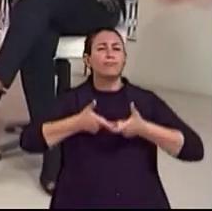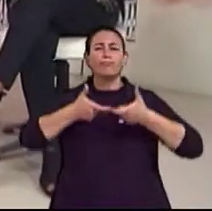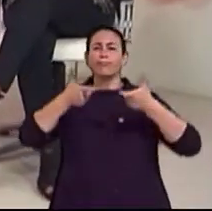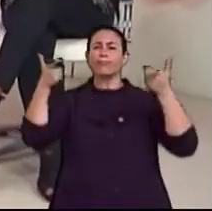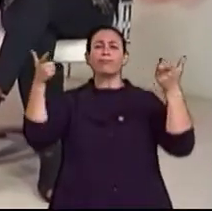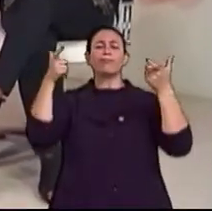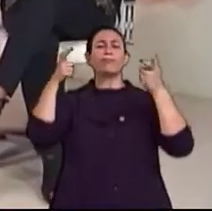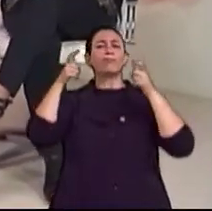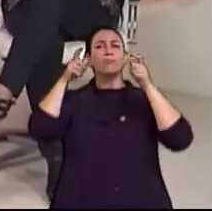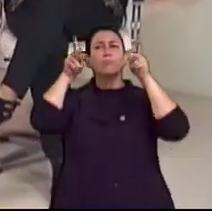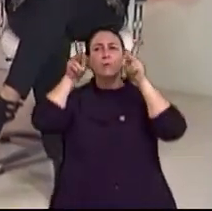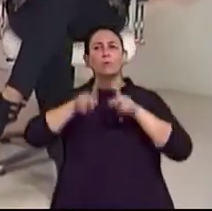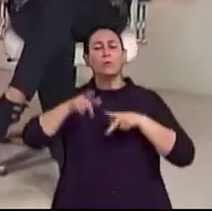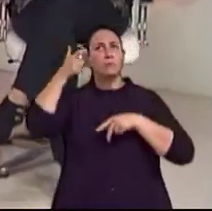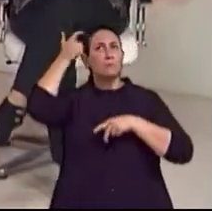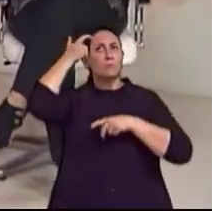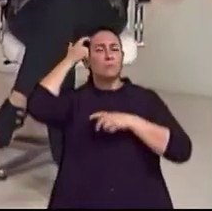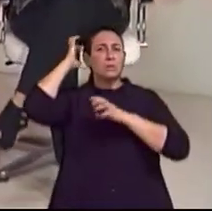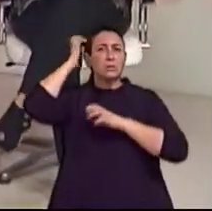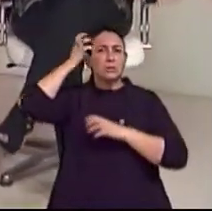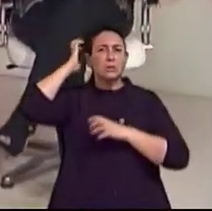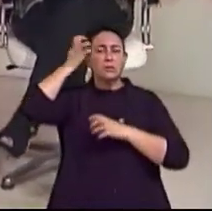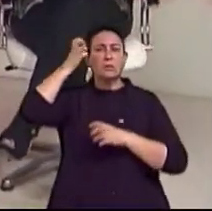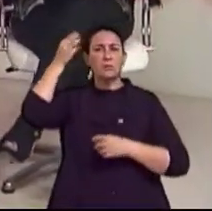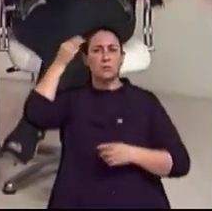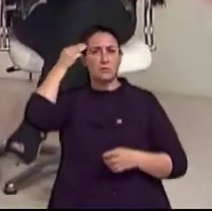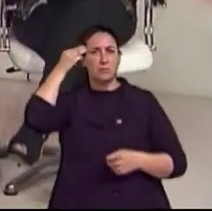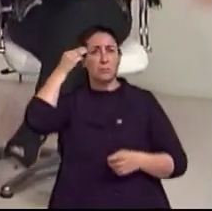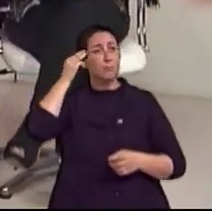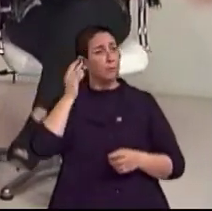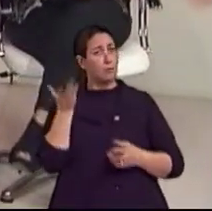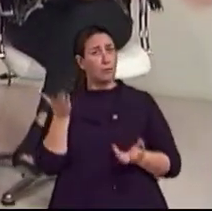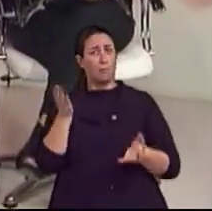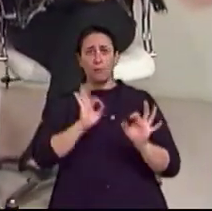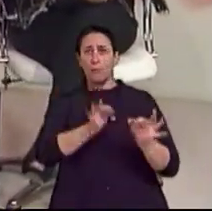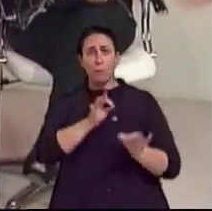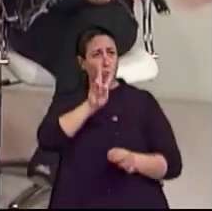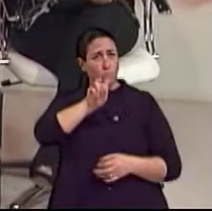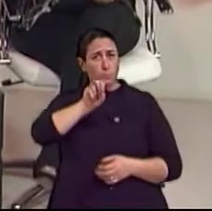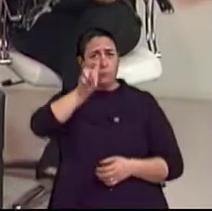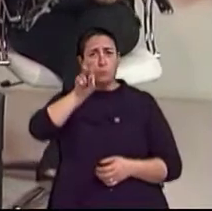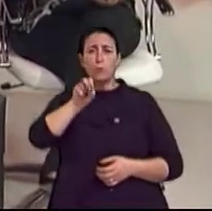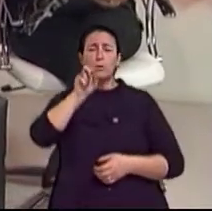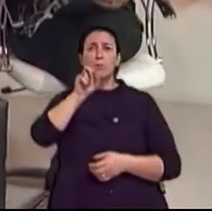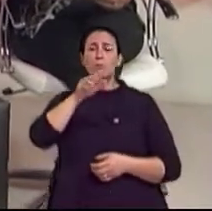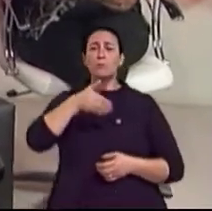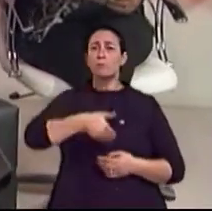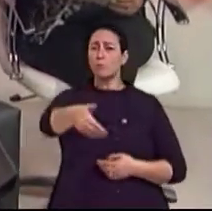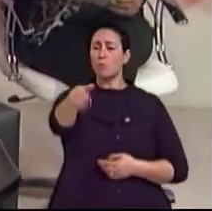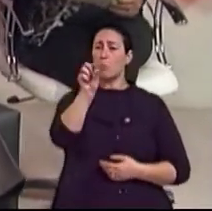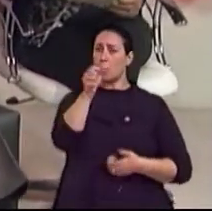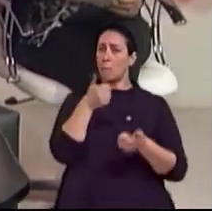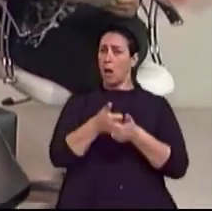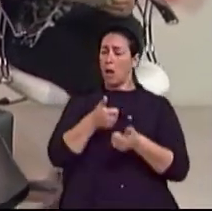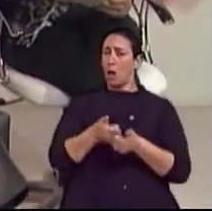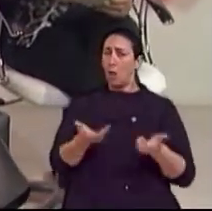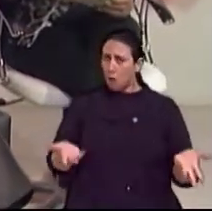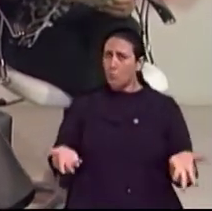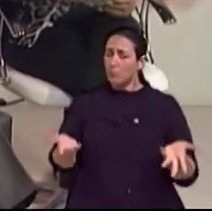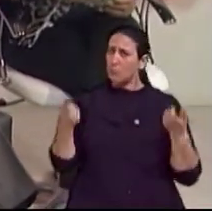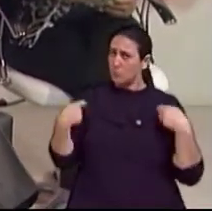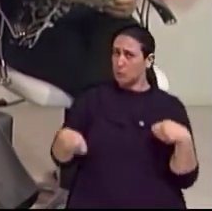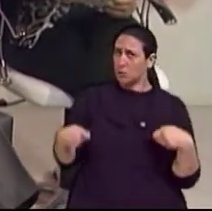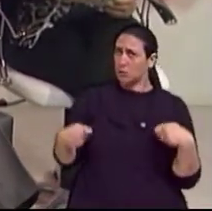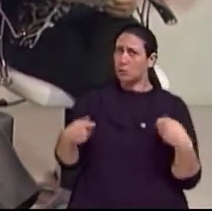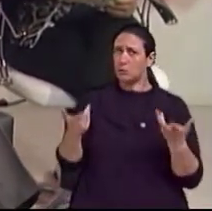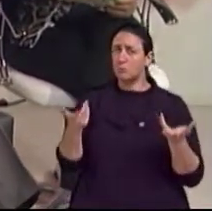temos que fazer alguma coisa hoje, porque 2050 está quase batendo na porta, né? O futuro é logo ali, né? Então, quando o senhor